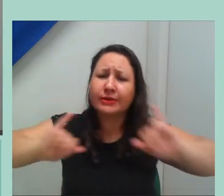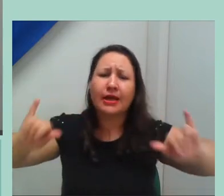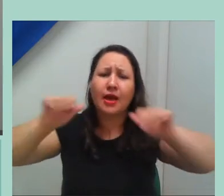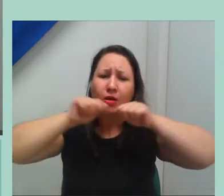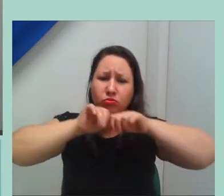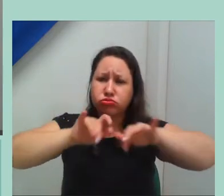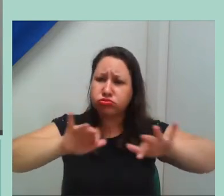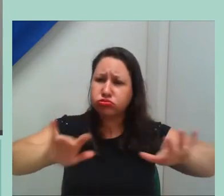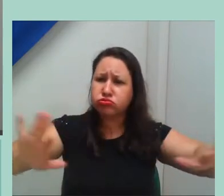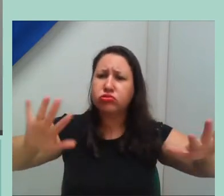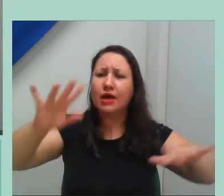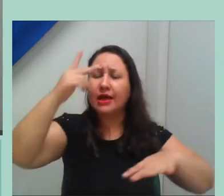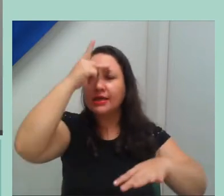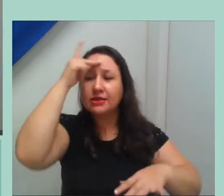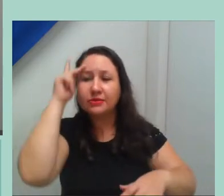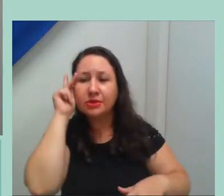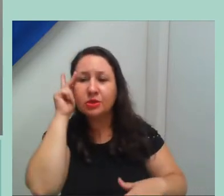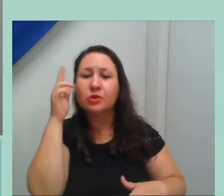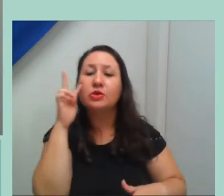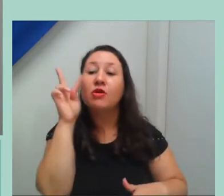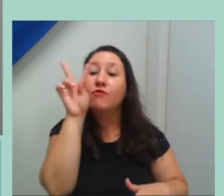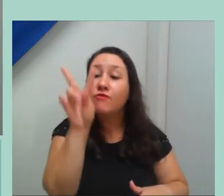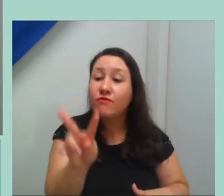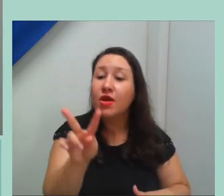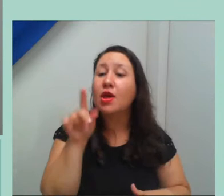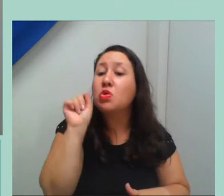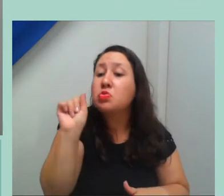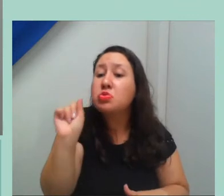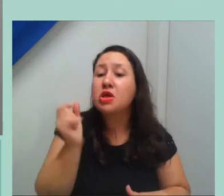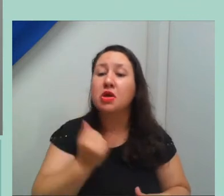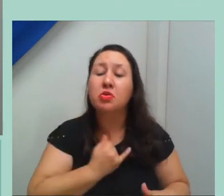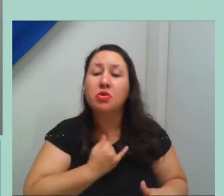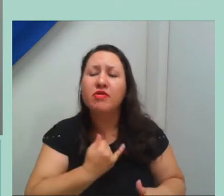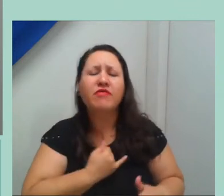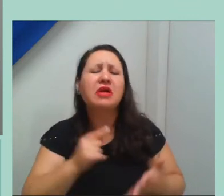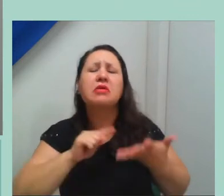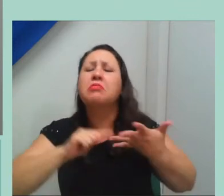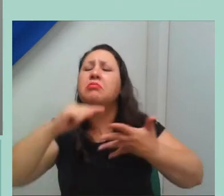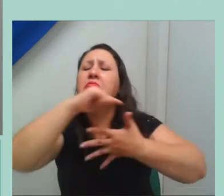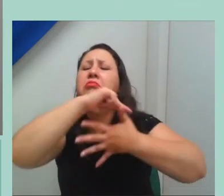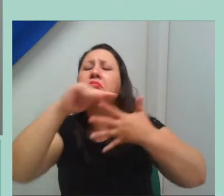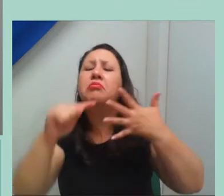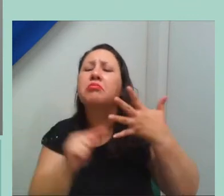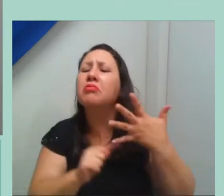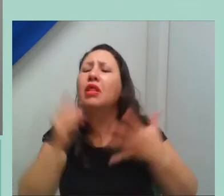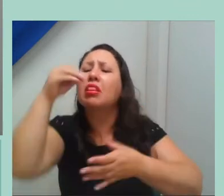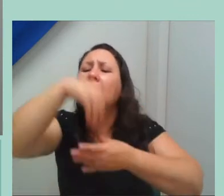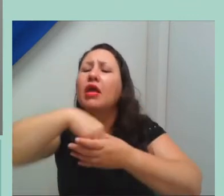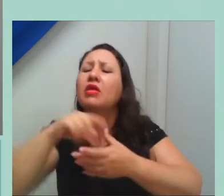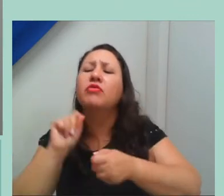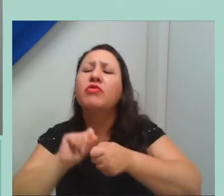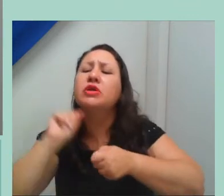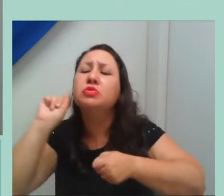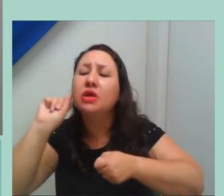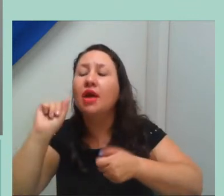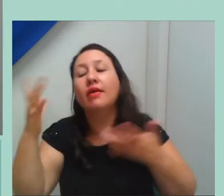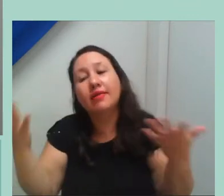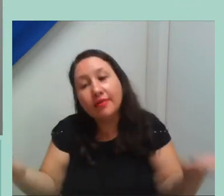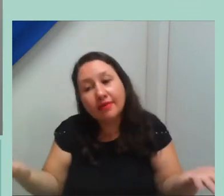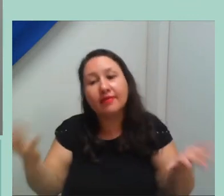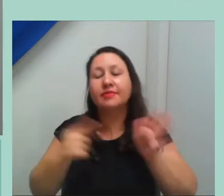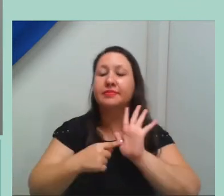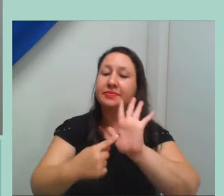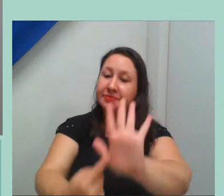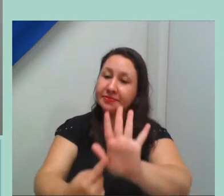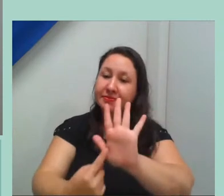todas as coisas boas que os nossos cursos de pós-graduação vêm fazendo pela nossa comunidade.